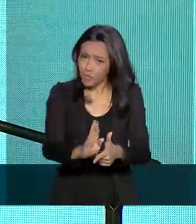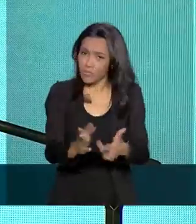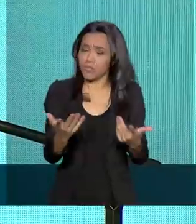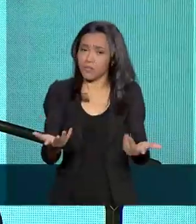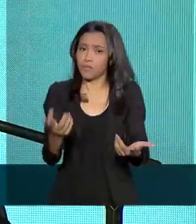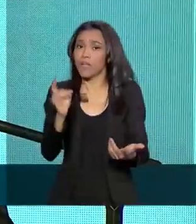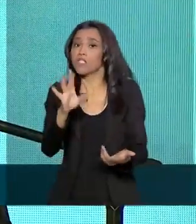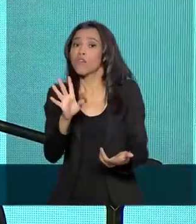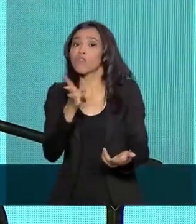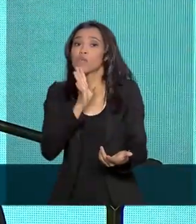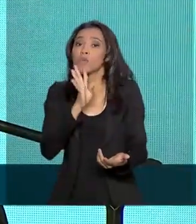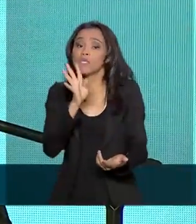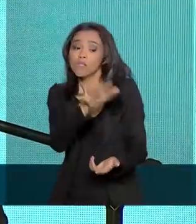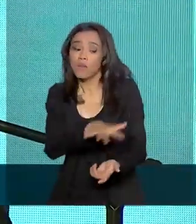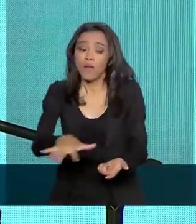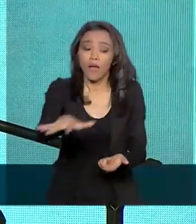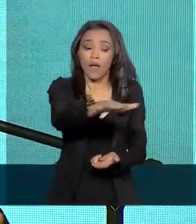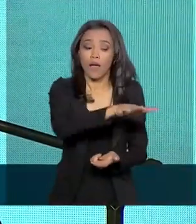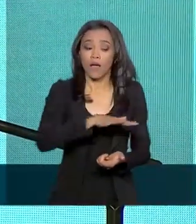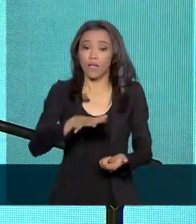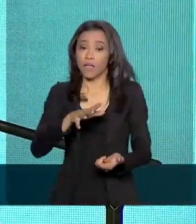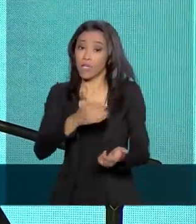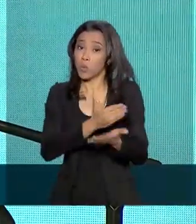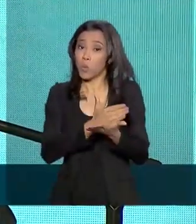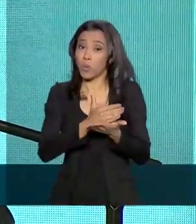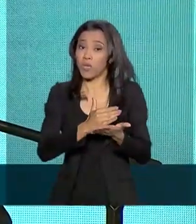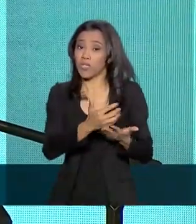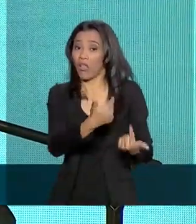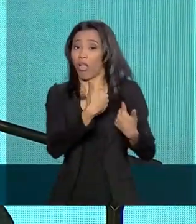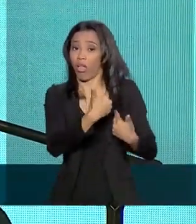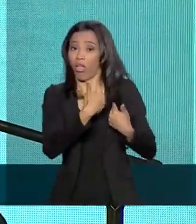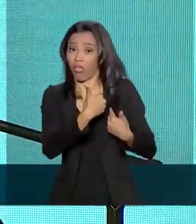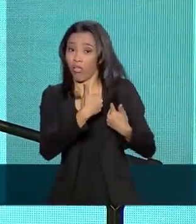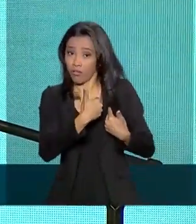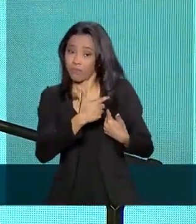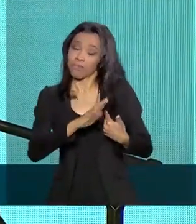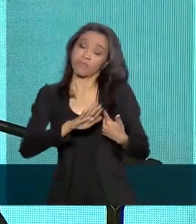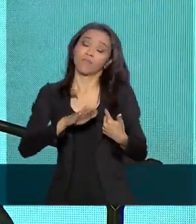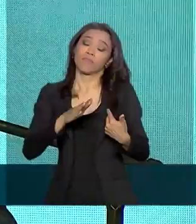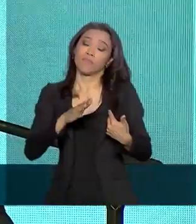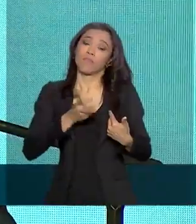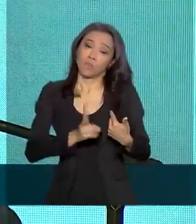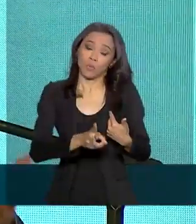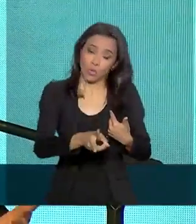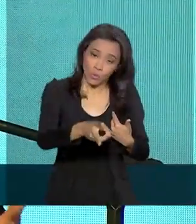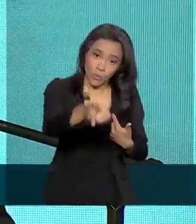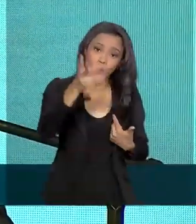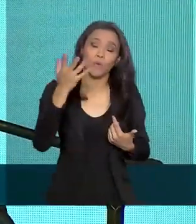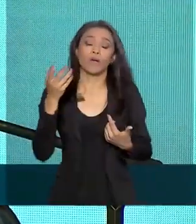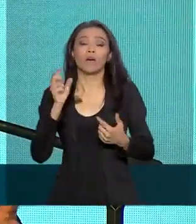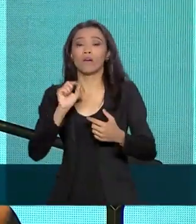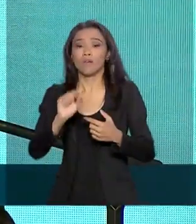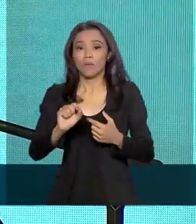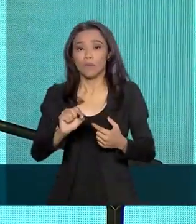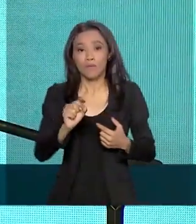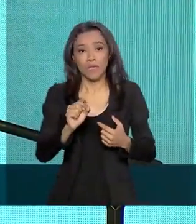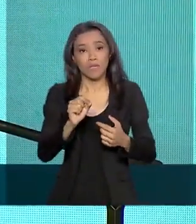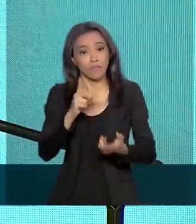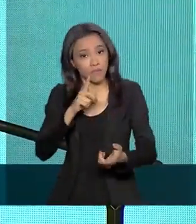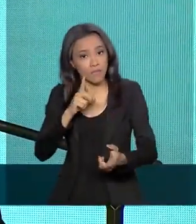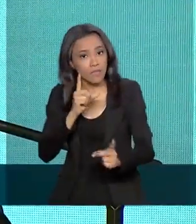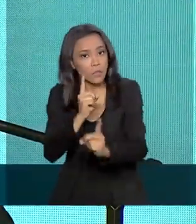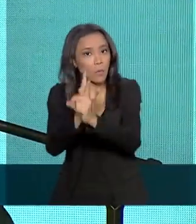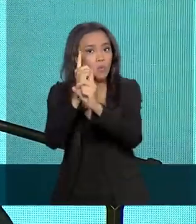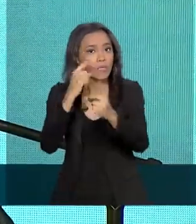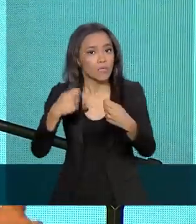na região amazônica. Que, no começo, eu fui ridicularizado, mas continua sendo tratado na sombra desses grandes encontros.